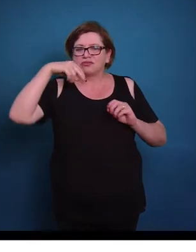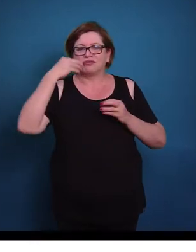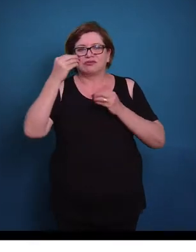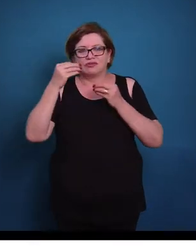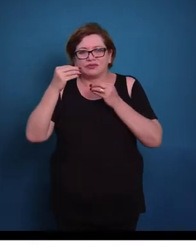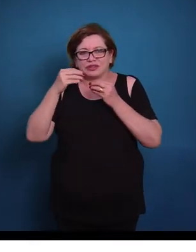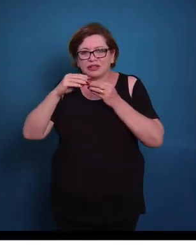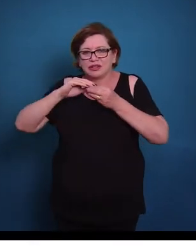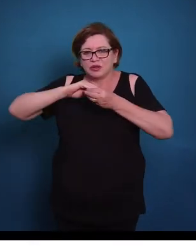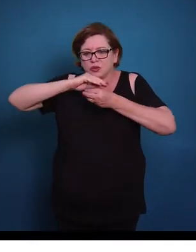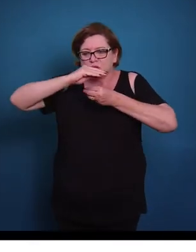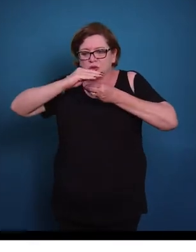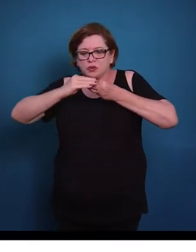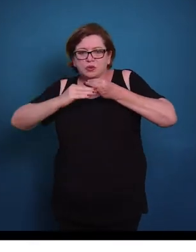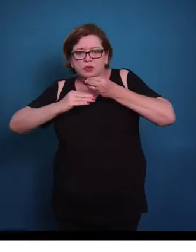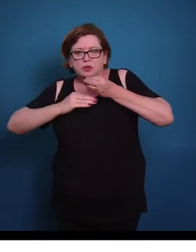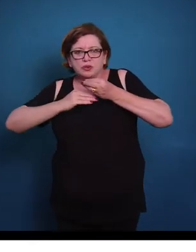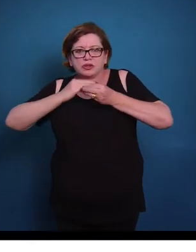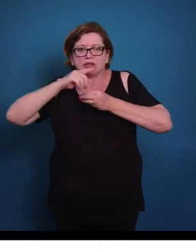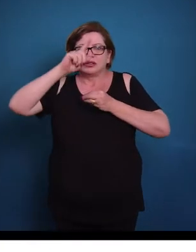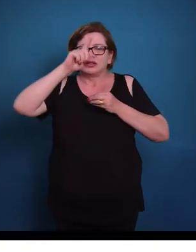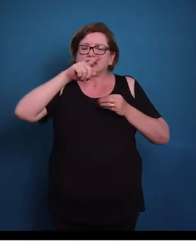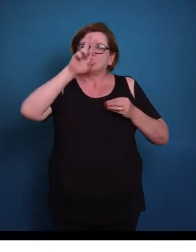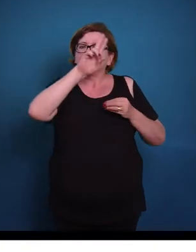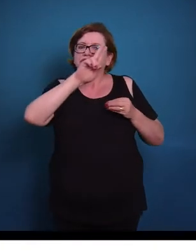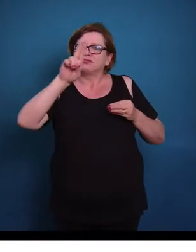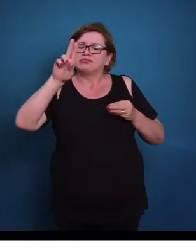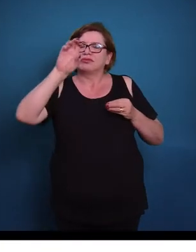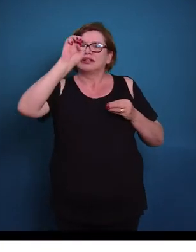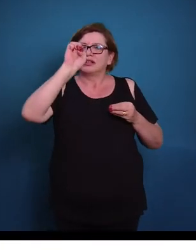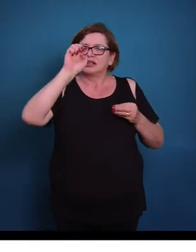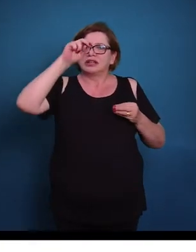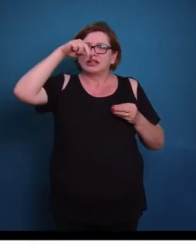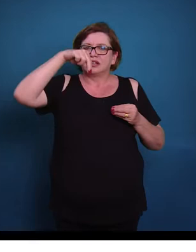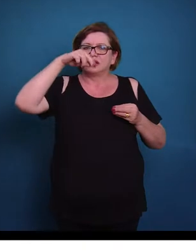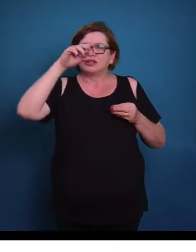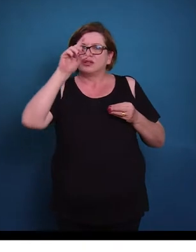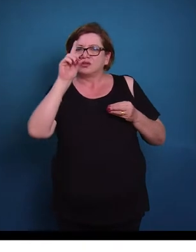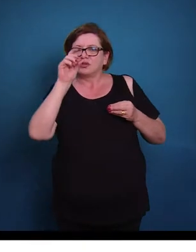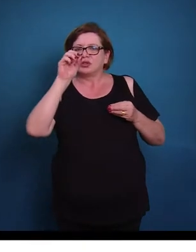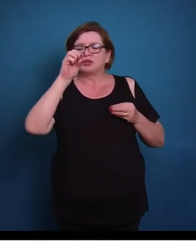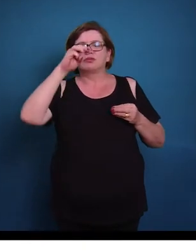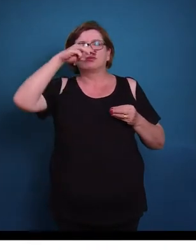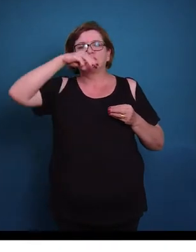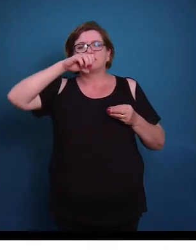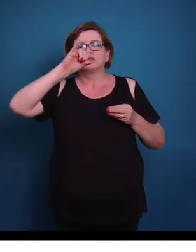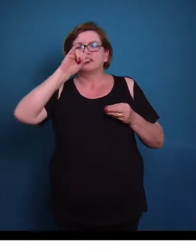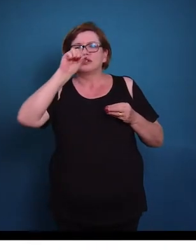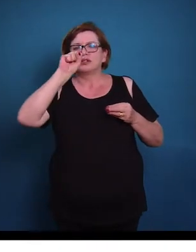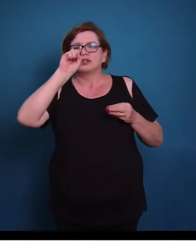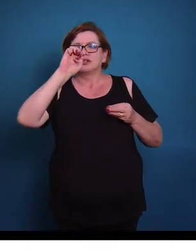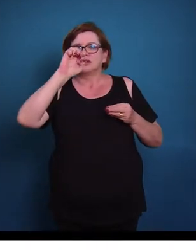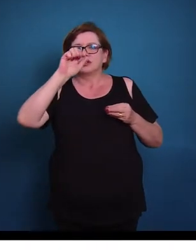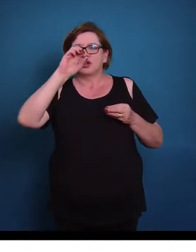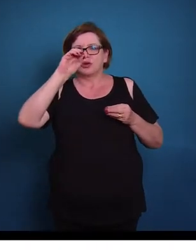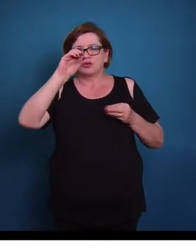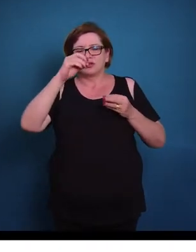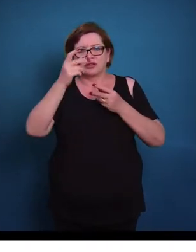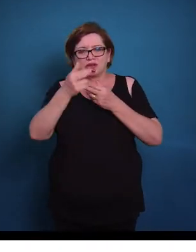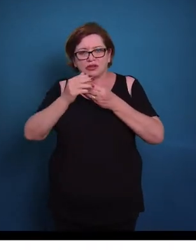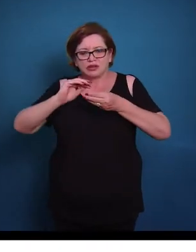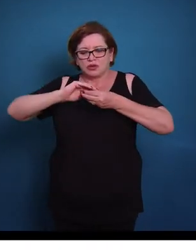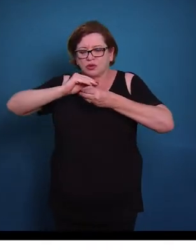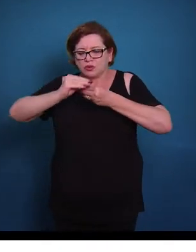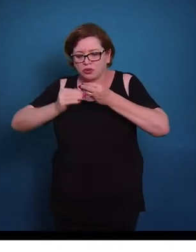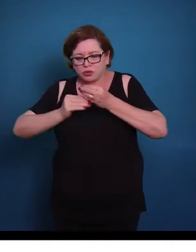conjuntivo que vai envolver essa fibra é chamado de endomísio. Posteriormente nós temos várias fibras sendo envolvidas por